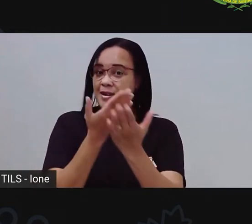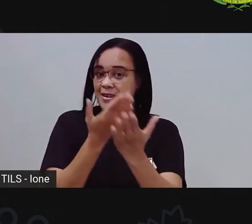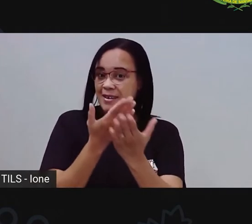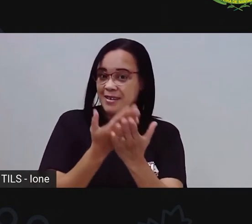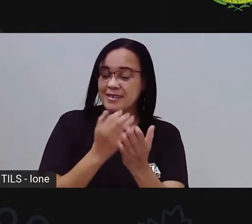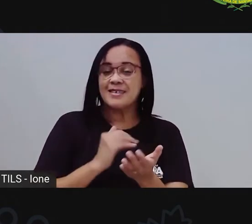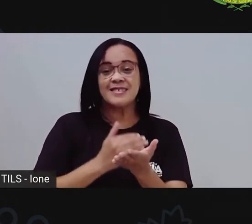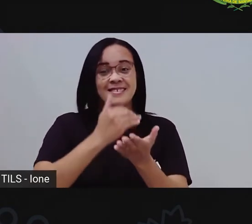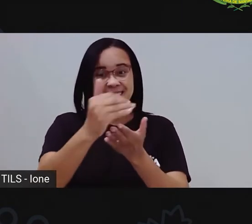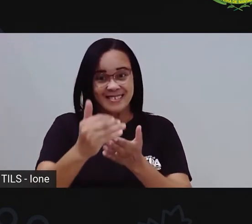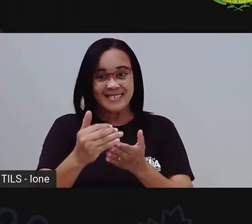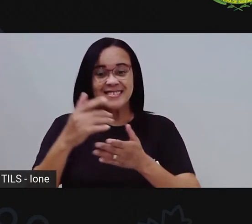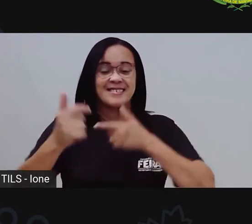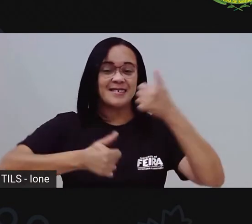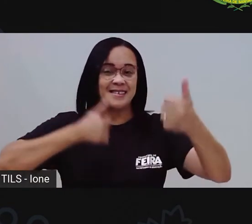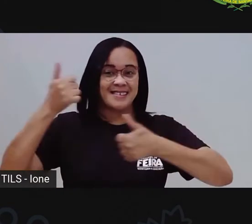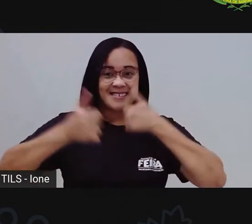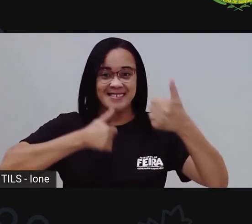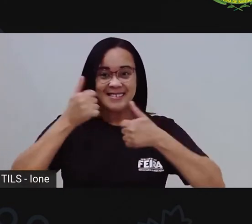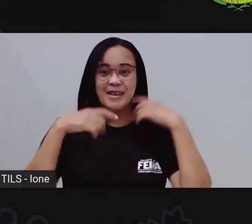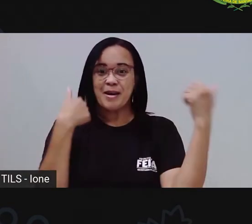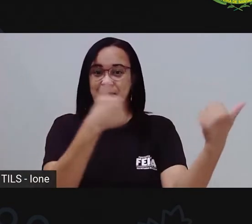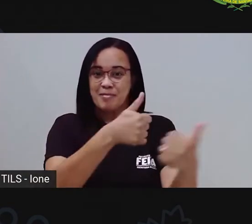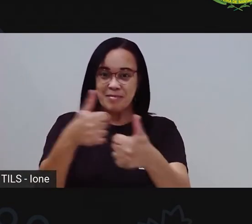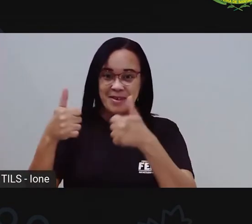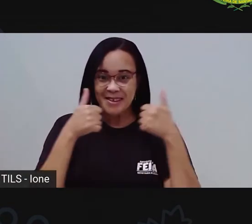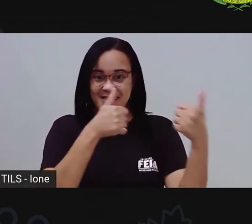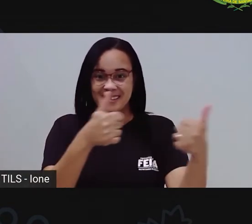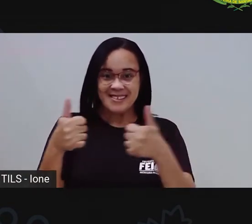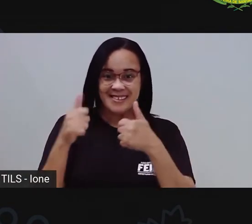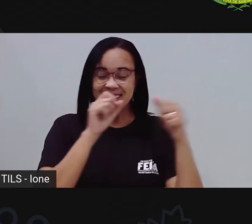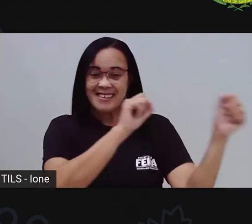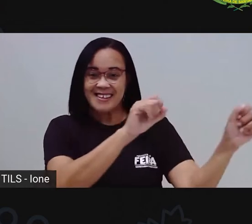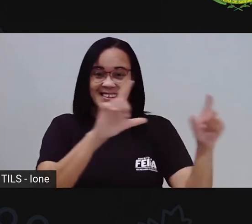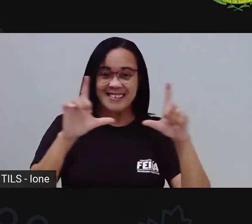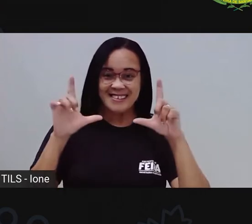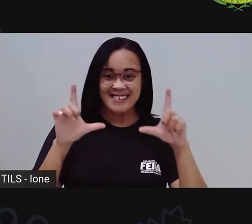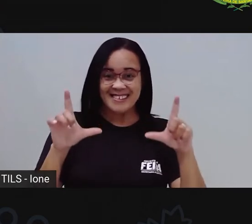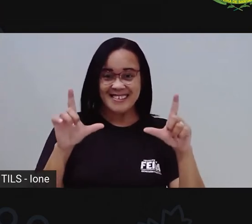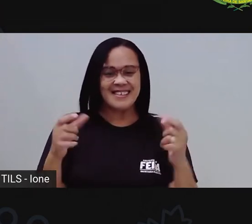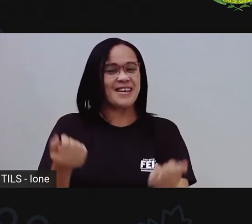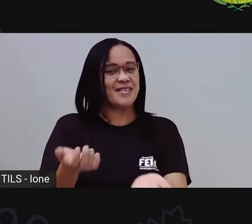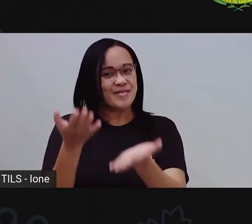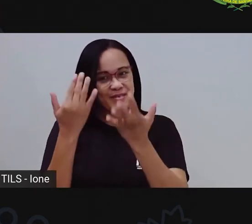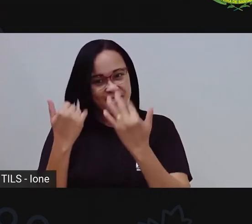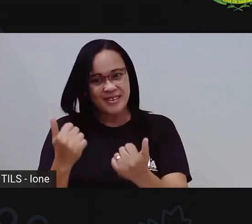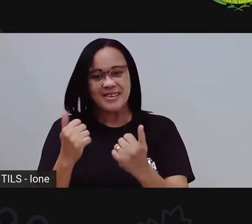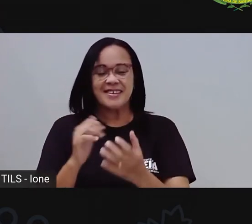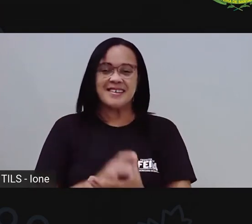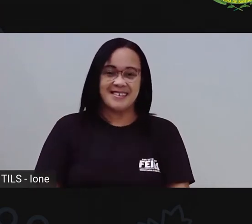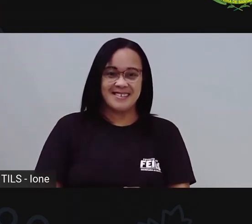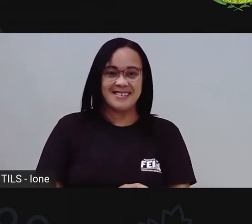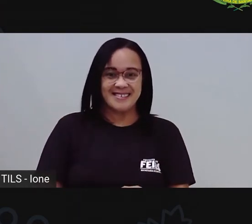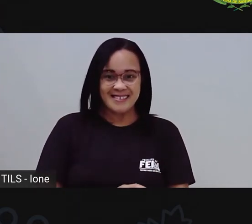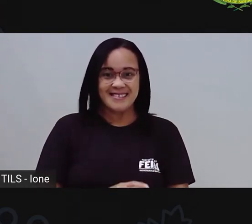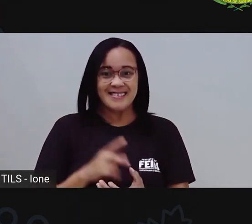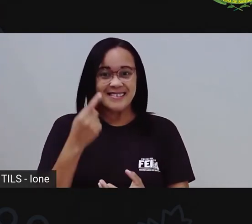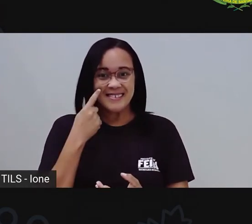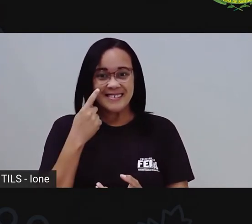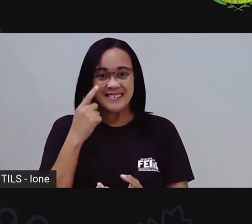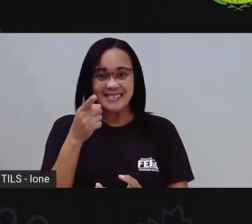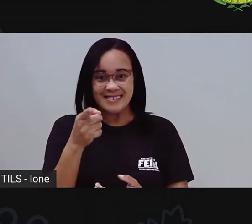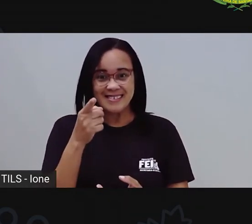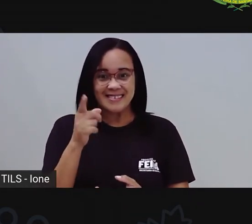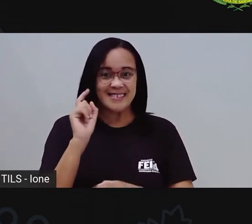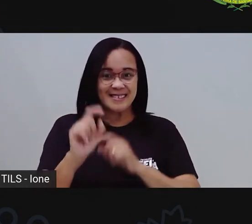ó, lá em cima. Cadê esses slides, gente? Vem, meu amor, vem pra Pró. Ah, a Maria já reclamou.